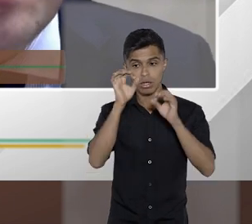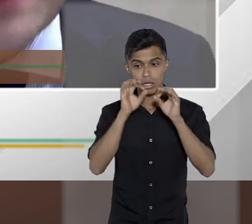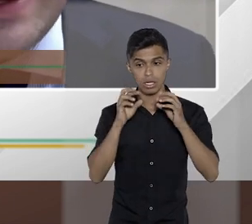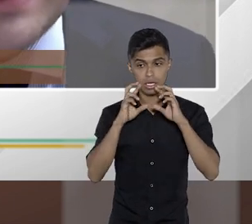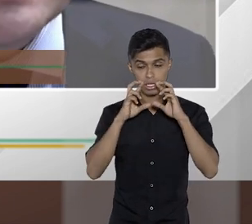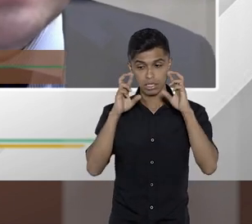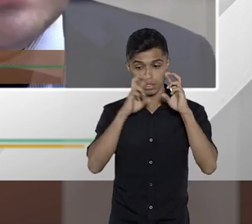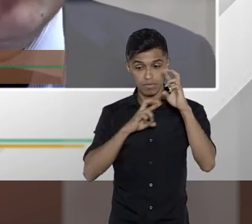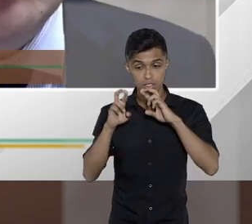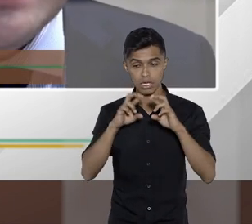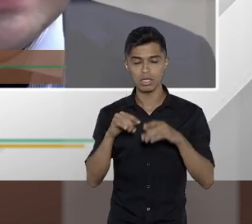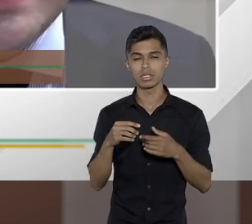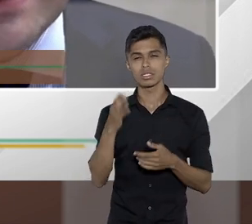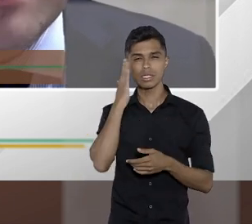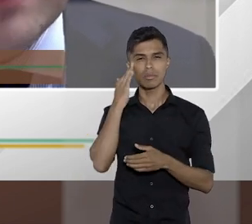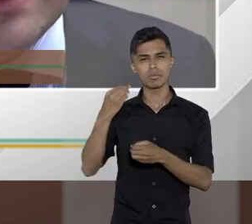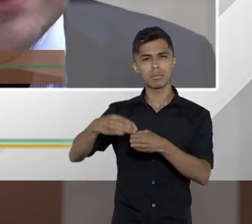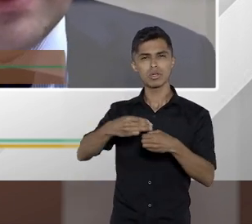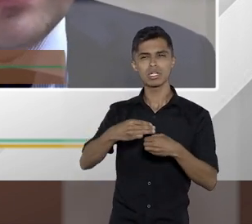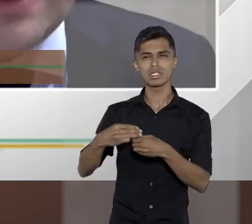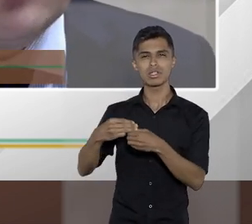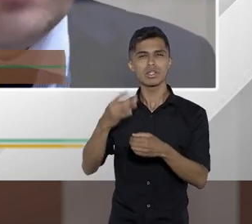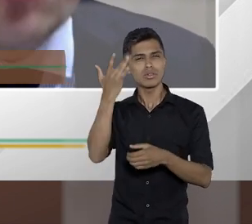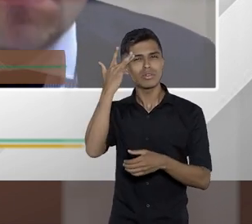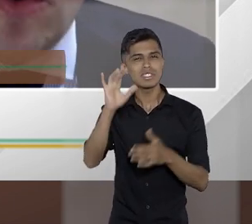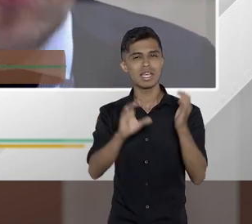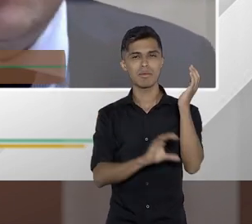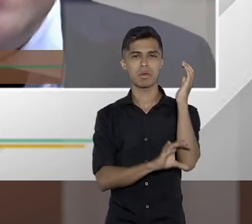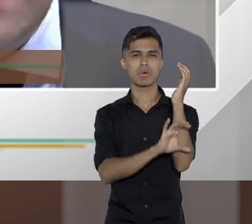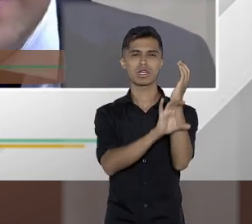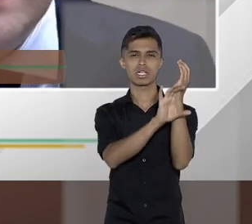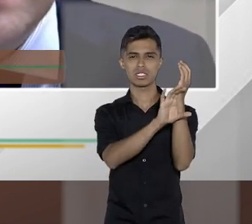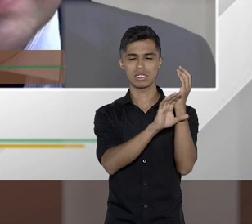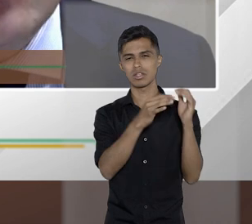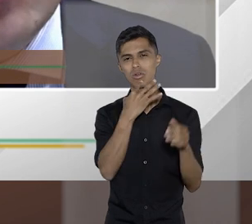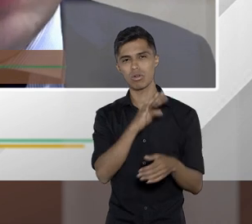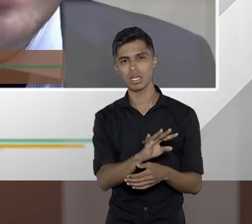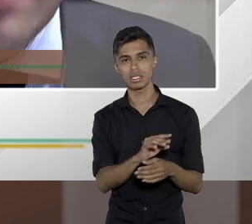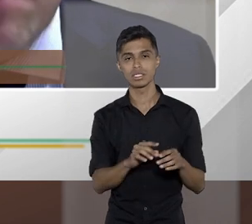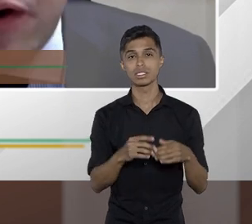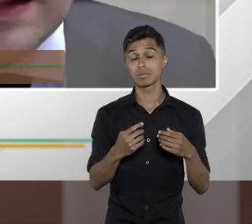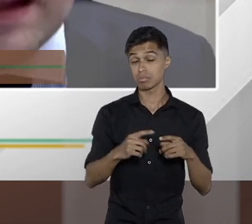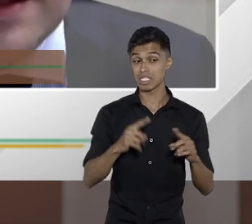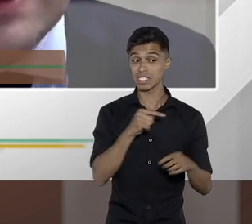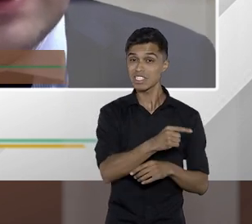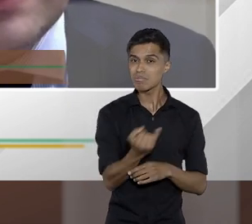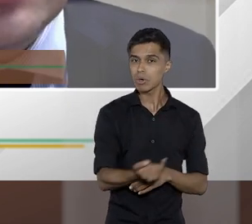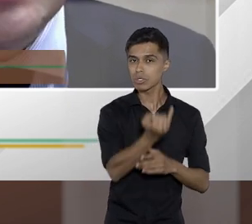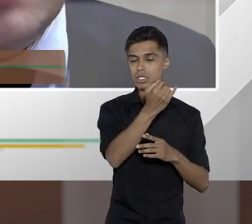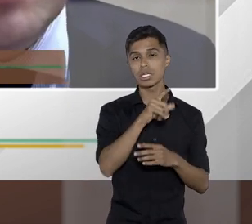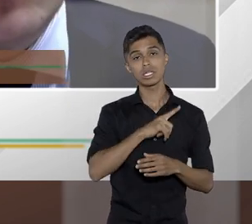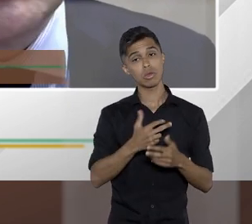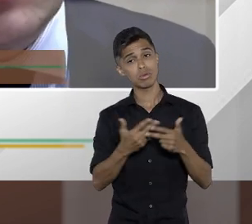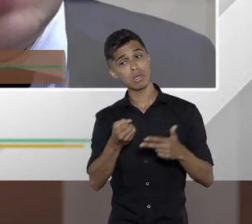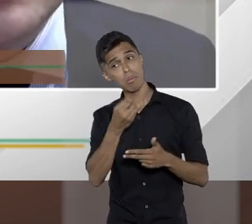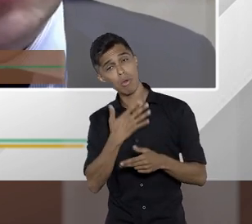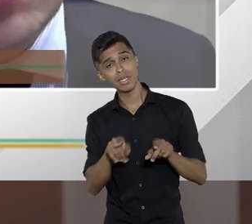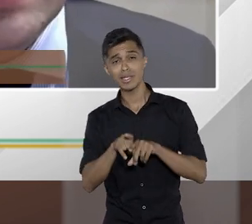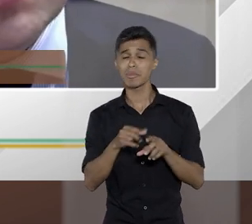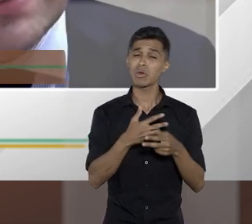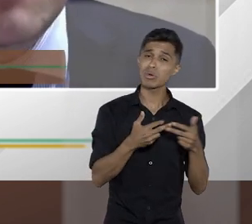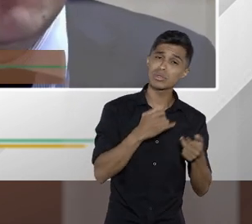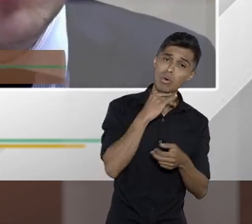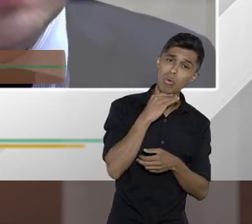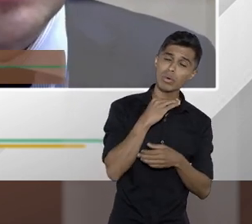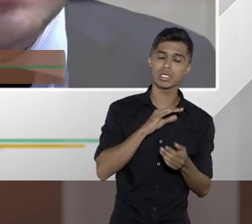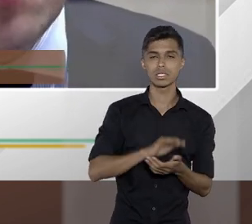alheio a essa burocracia. Tem o lado bom, mas também tem esse lado ruim, que pode gerar uma consequência